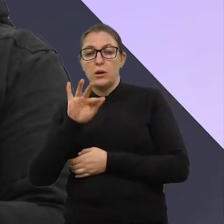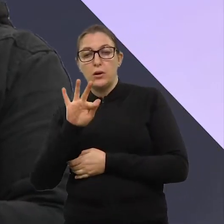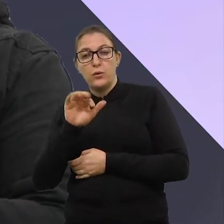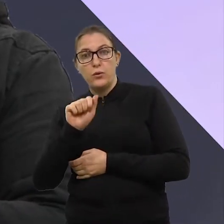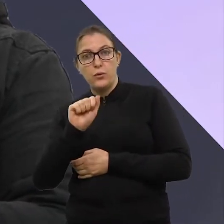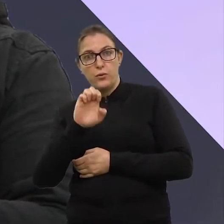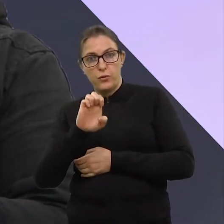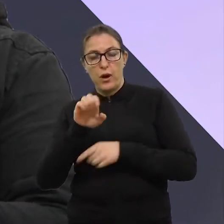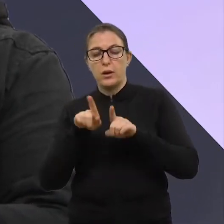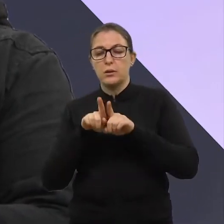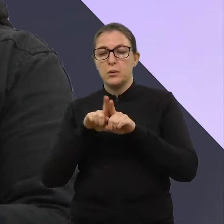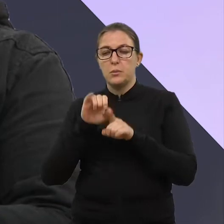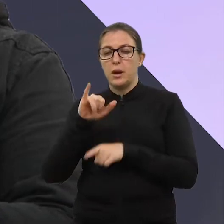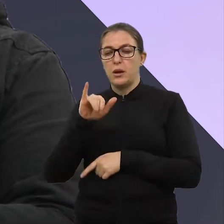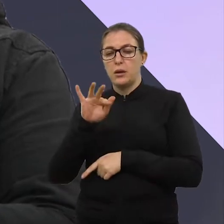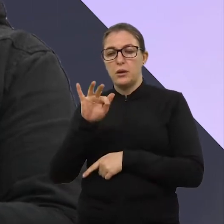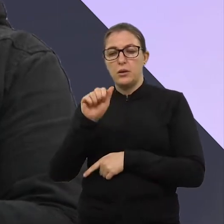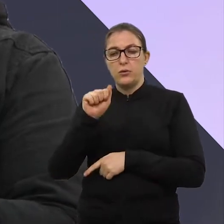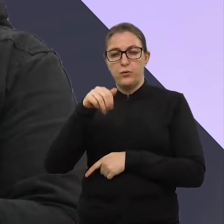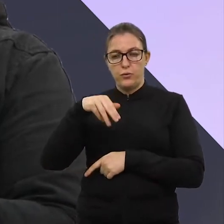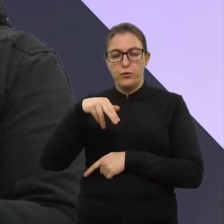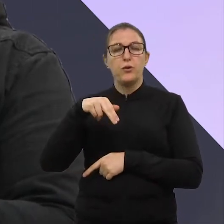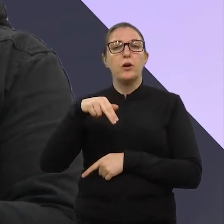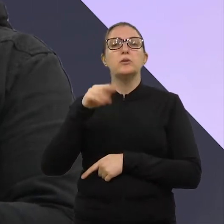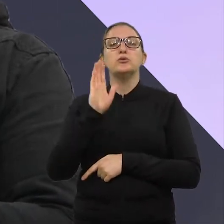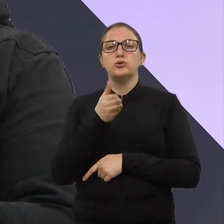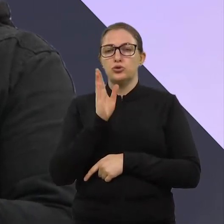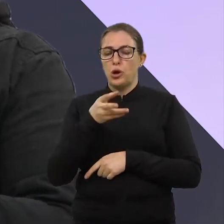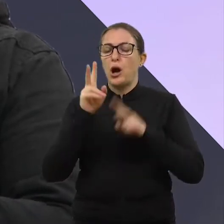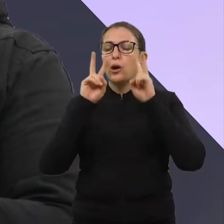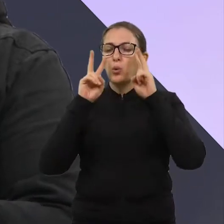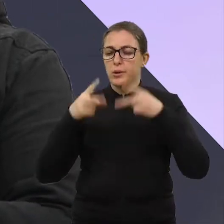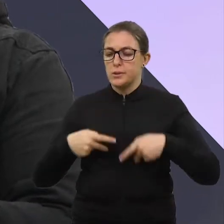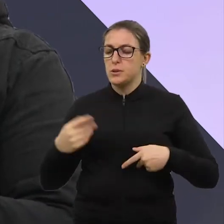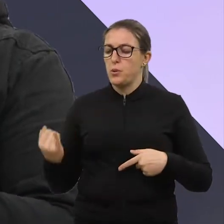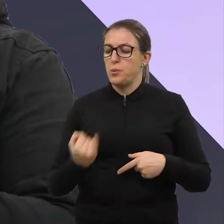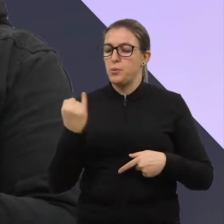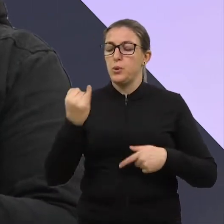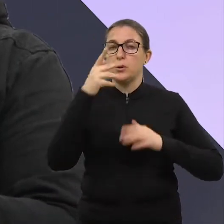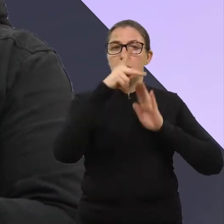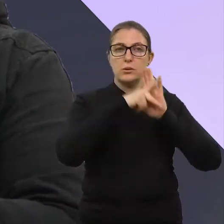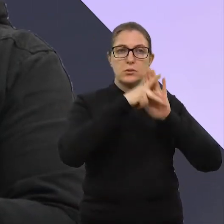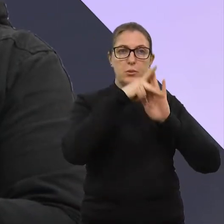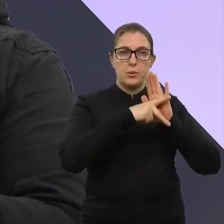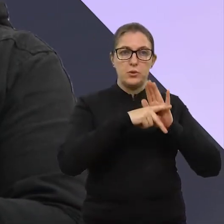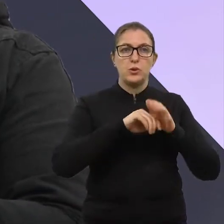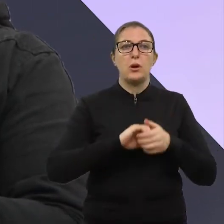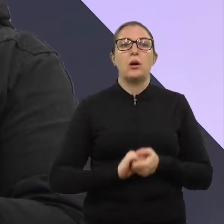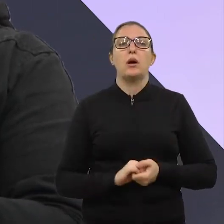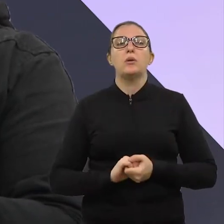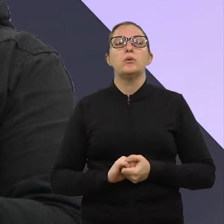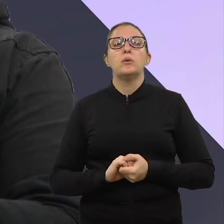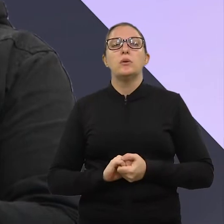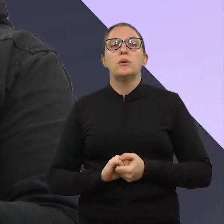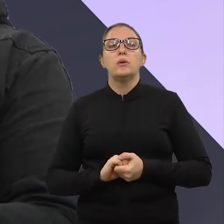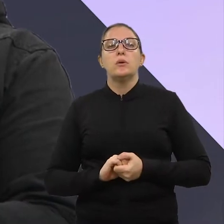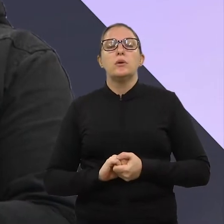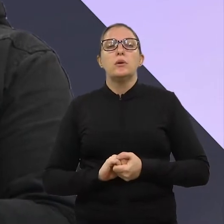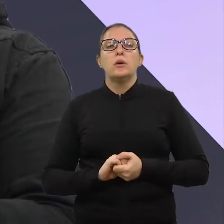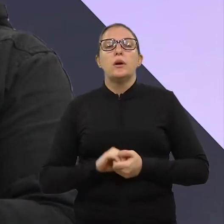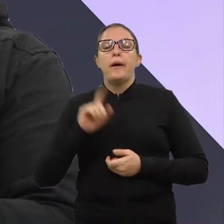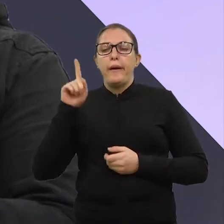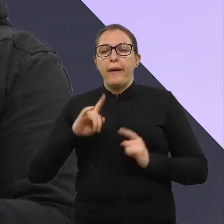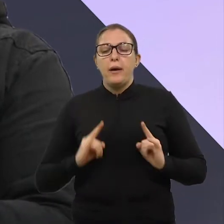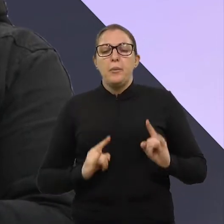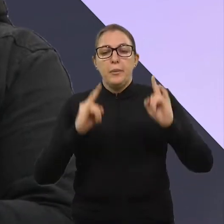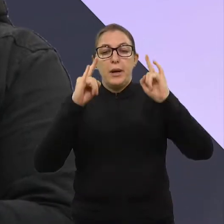IFAM já reconhece a importância, O IFAI, particularmente através do seu diretor, da Secretaria do Estado da Cultura, da sua importância por ser o mais importante